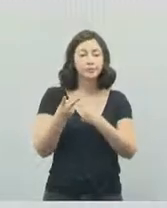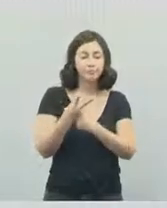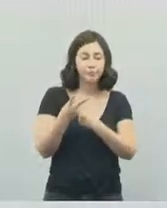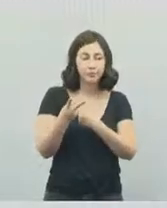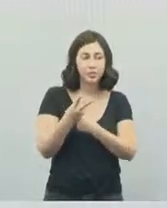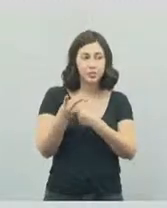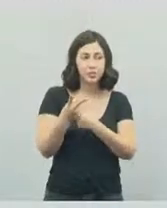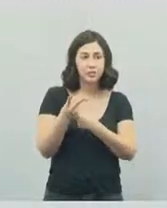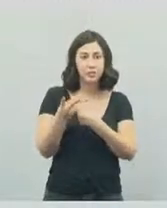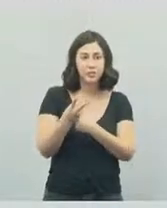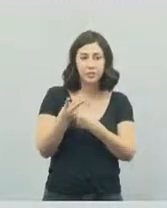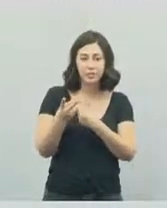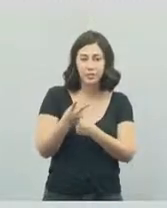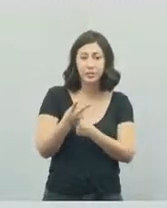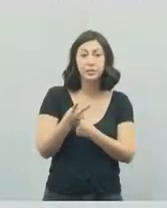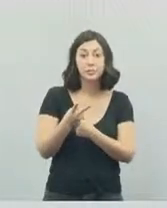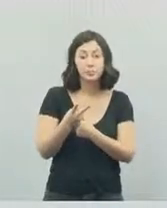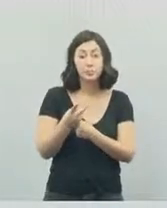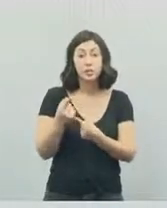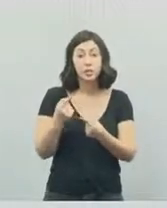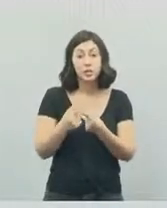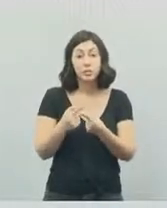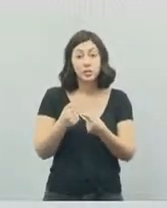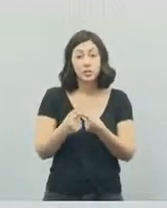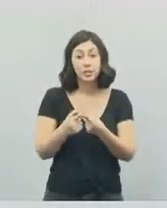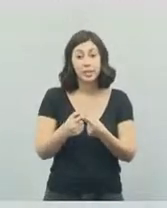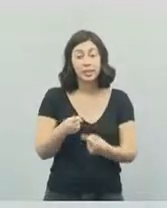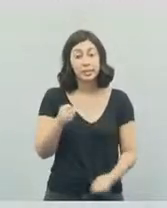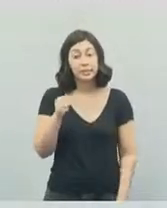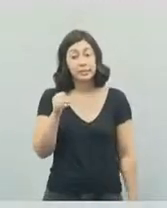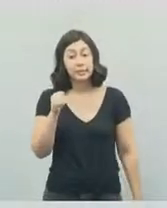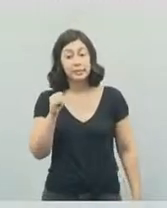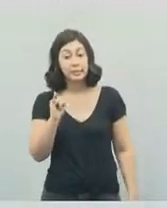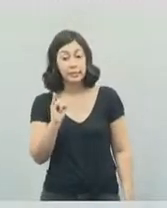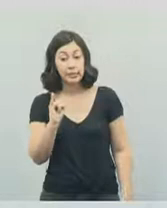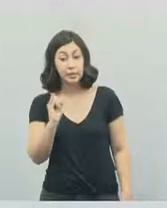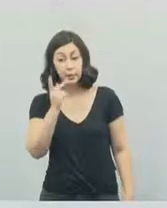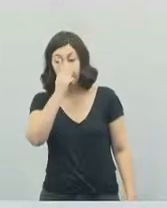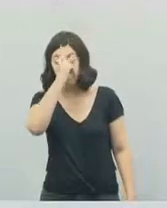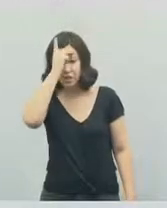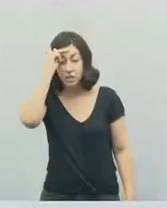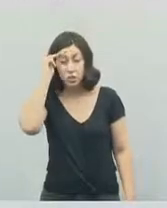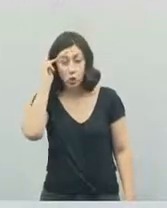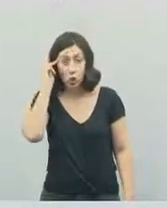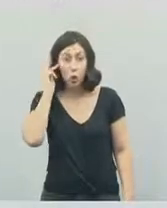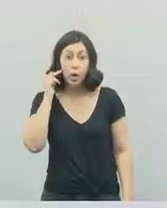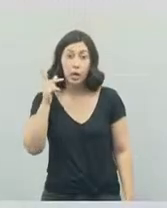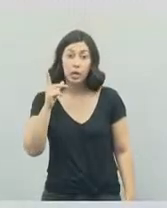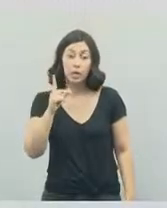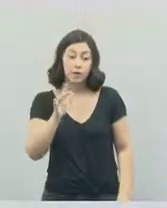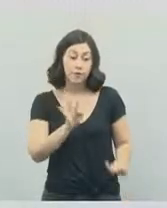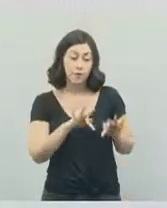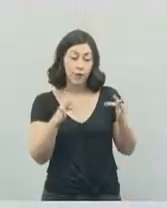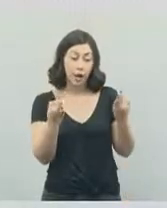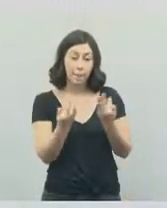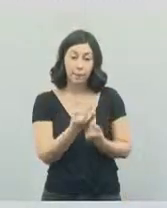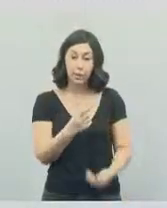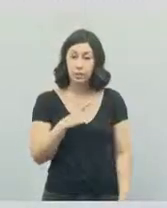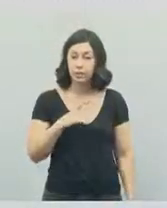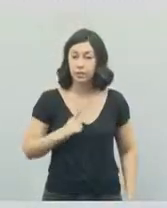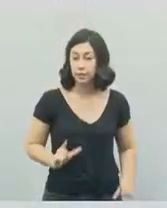Tem que se cuidar também. Porque se tem alguém que tem um caso na família de câncer de próstata,